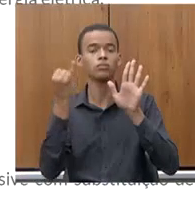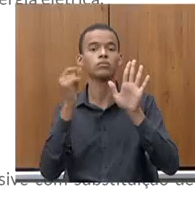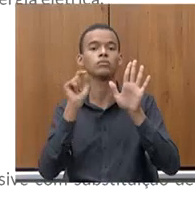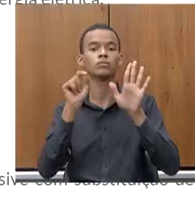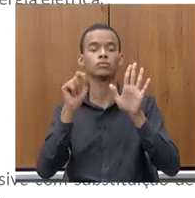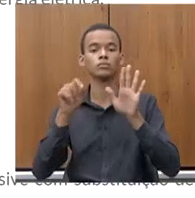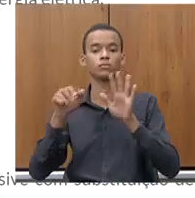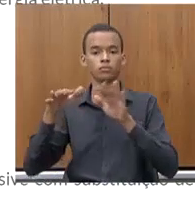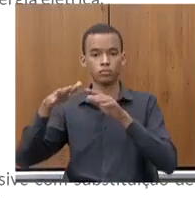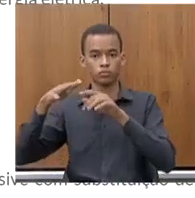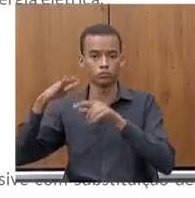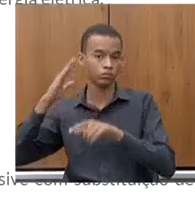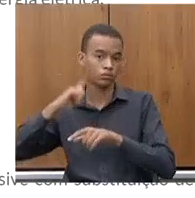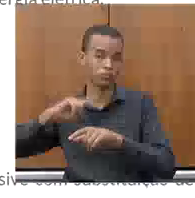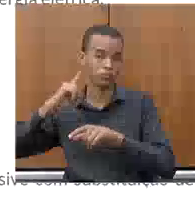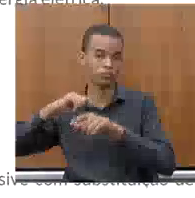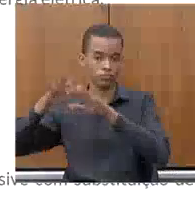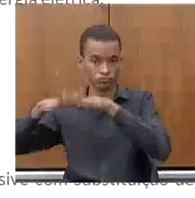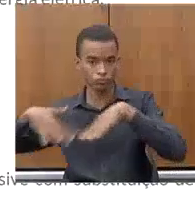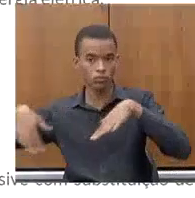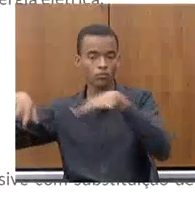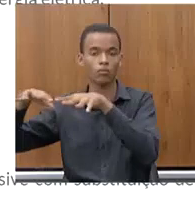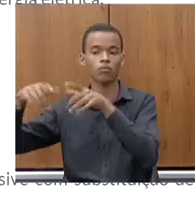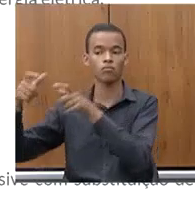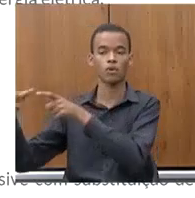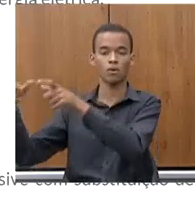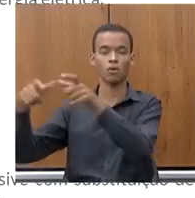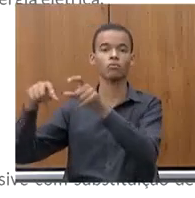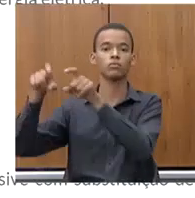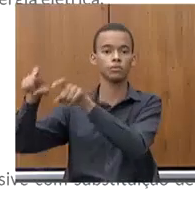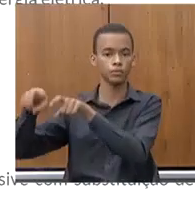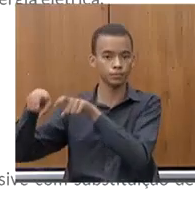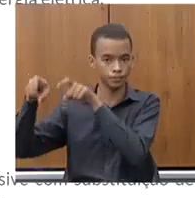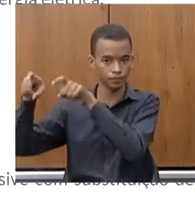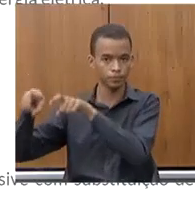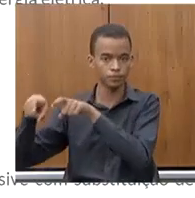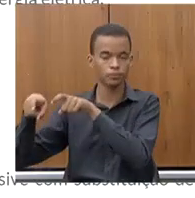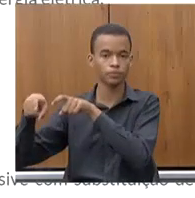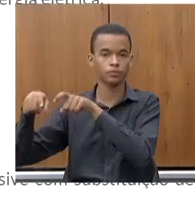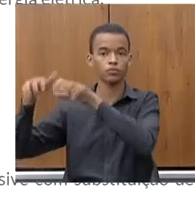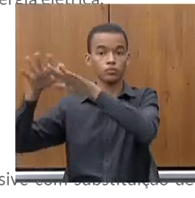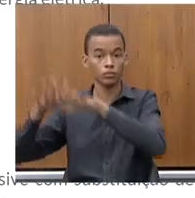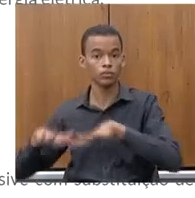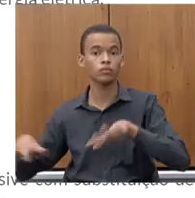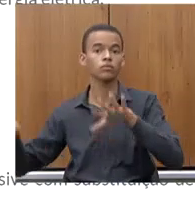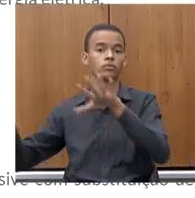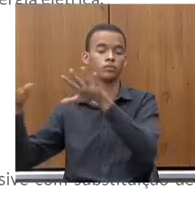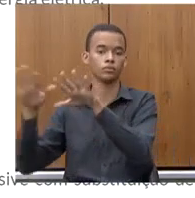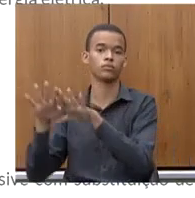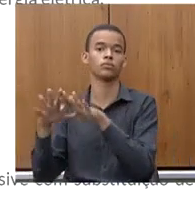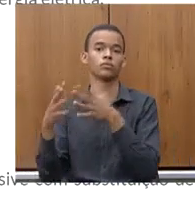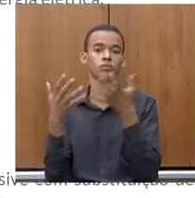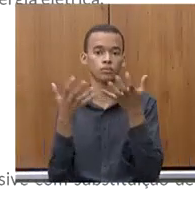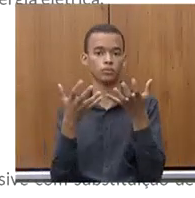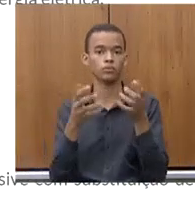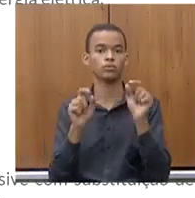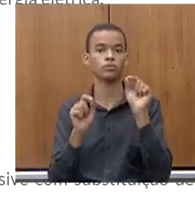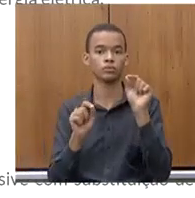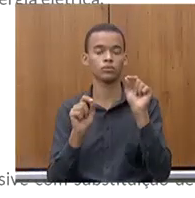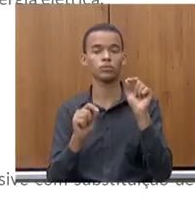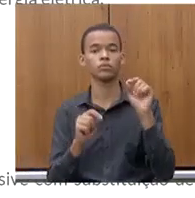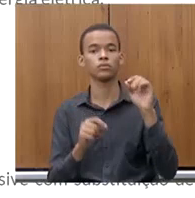deste gigante estado que moramos, toda a área rural de Minas Gerais será atendida